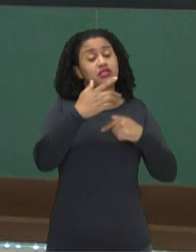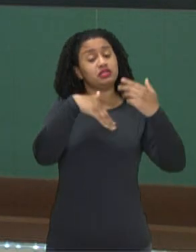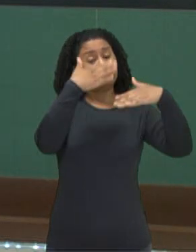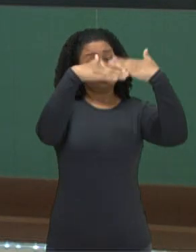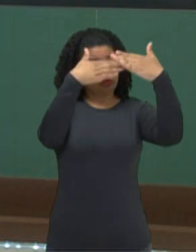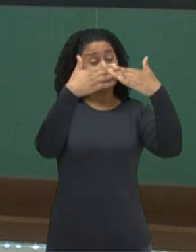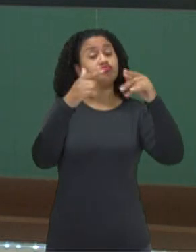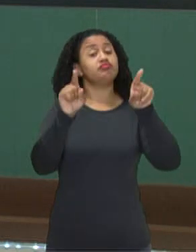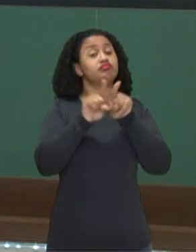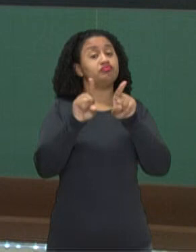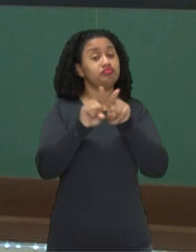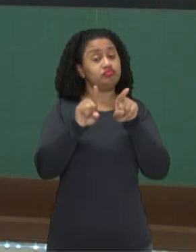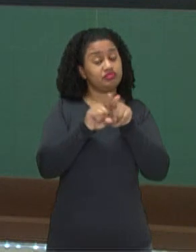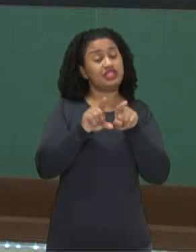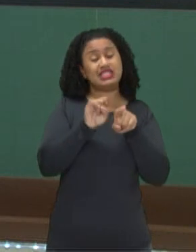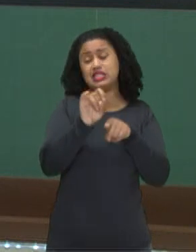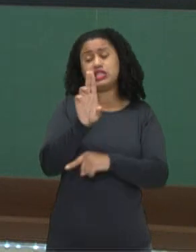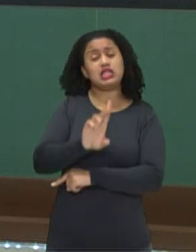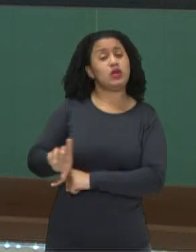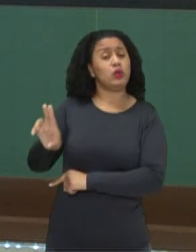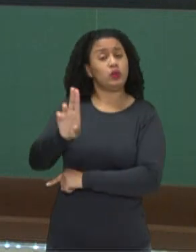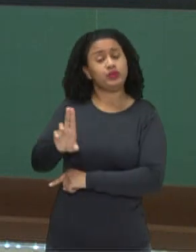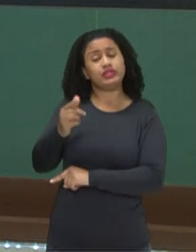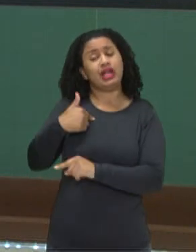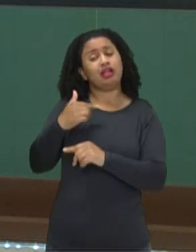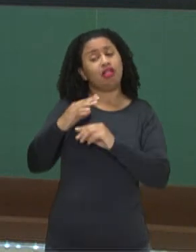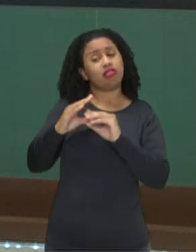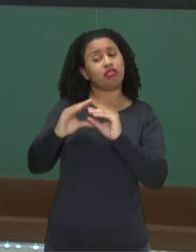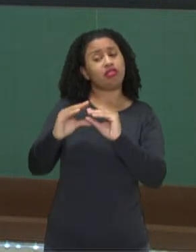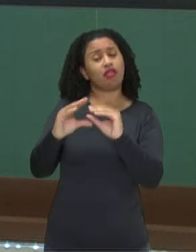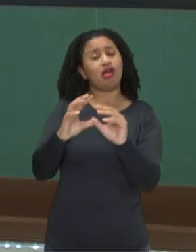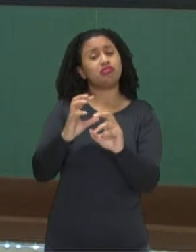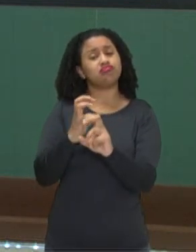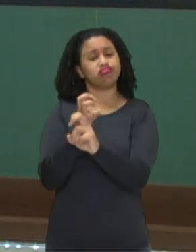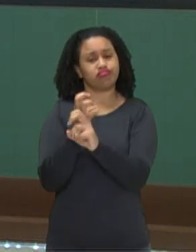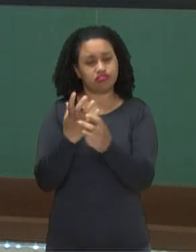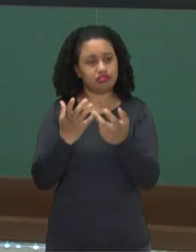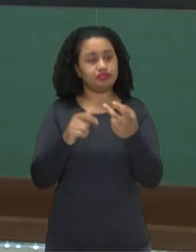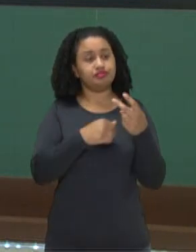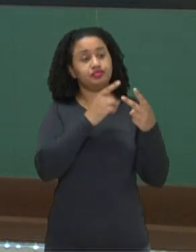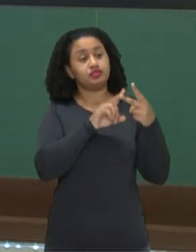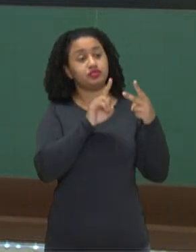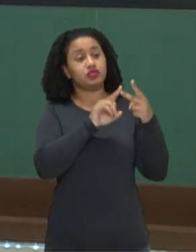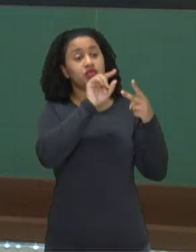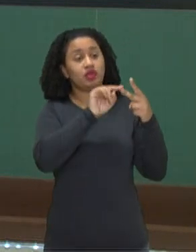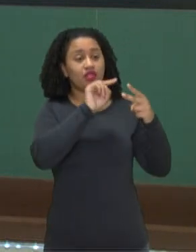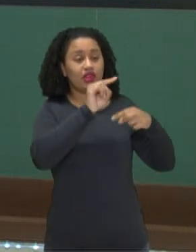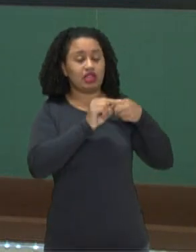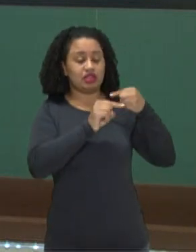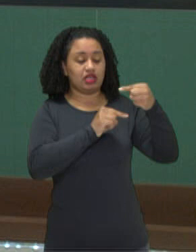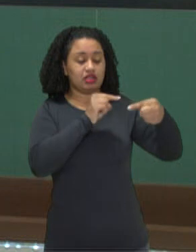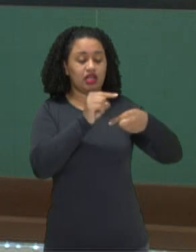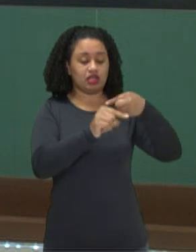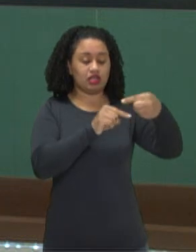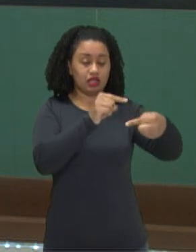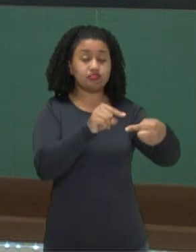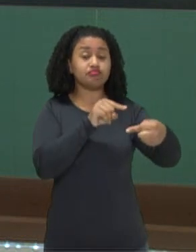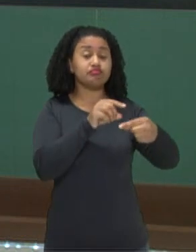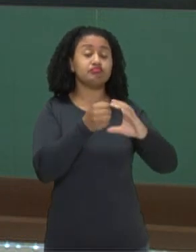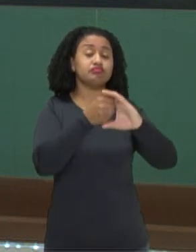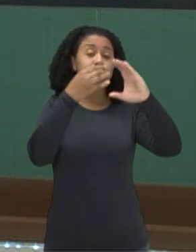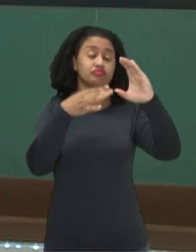desenvolve. E, se ela não for utilizada, ela tende a atrofiar. E o outro ponto é a lei da transmissão de